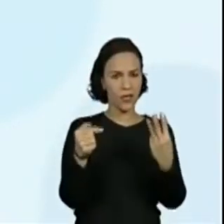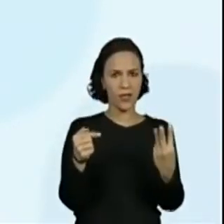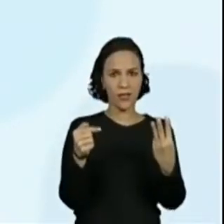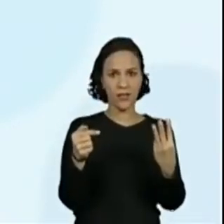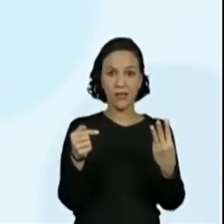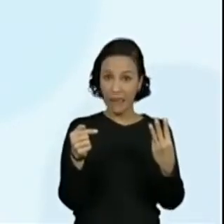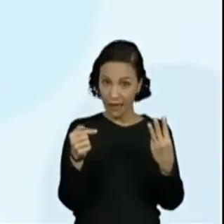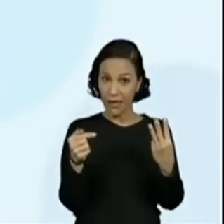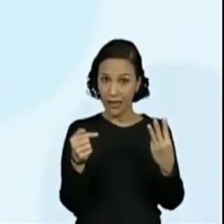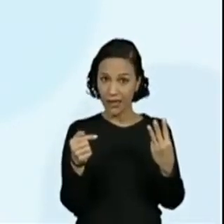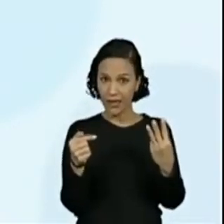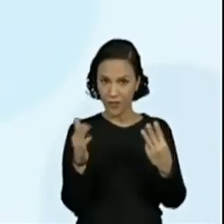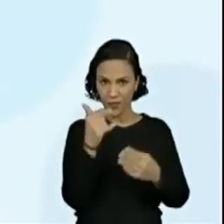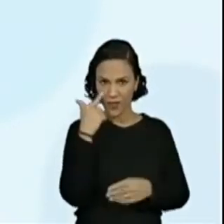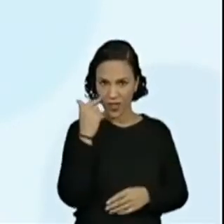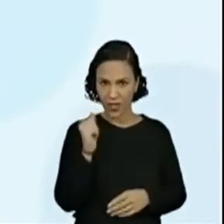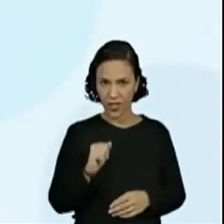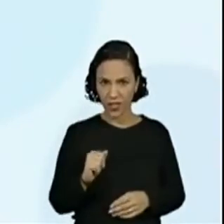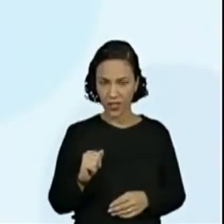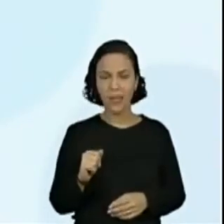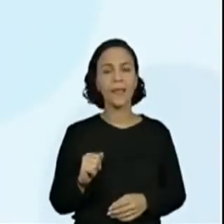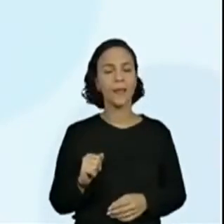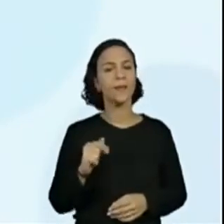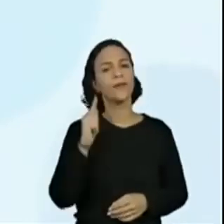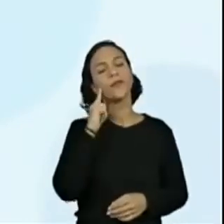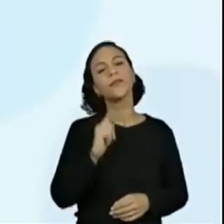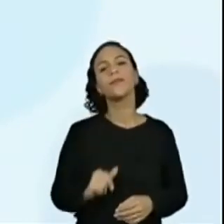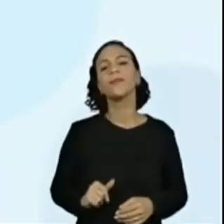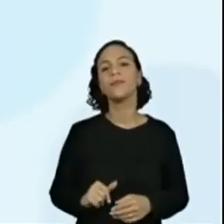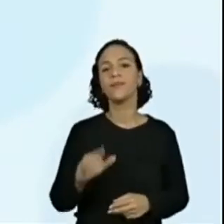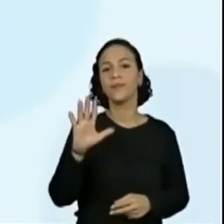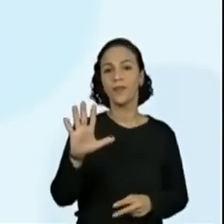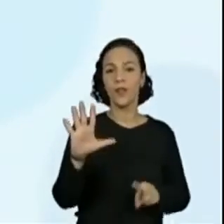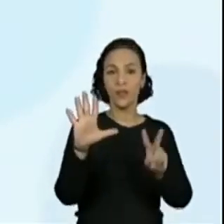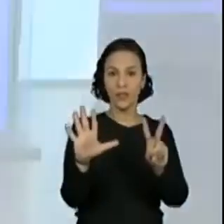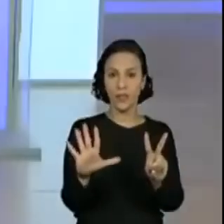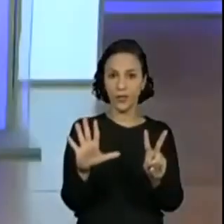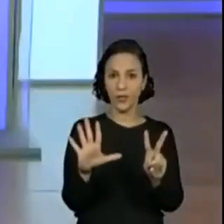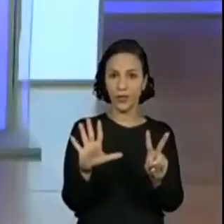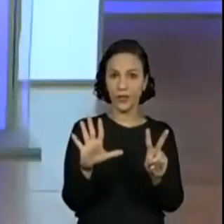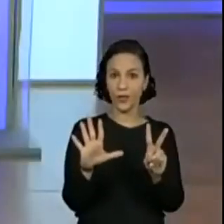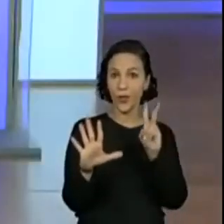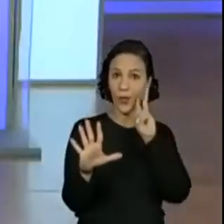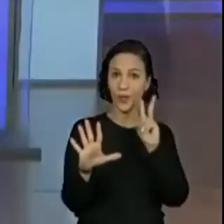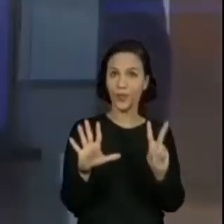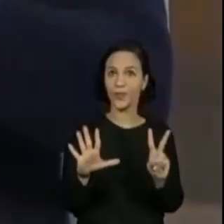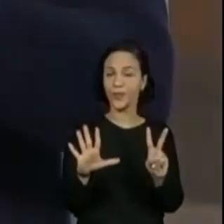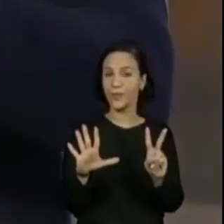E aí? Então, vamos ver? Vamos ver. Olha, 7 nos dedos.